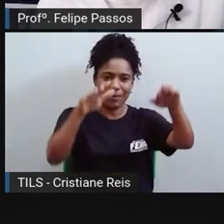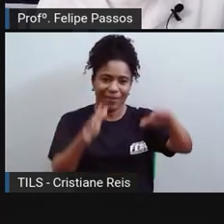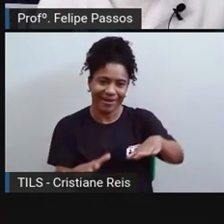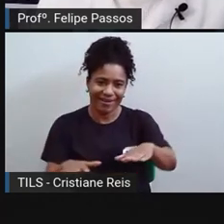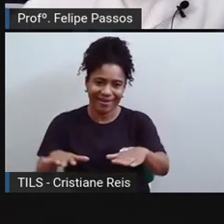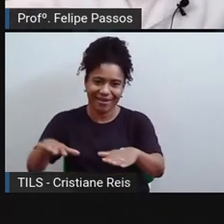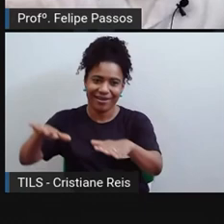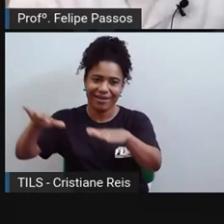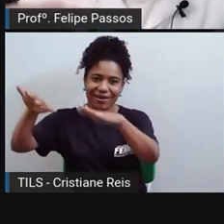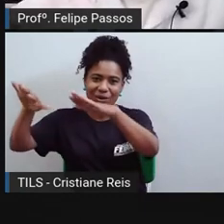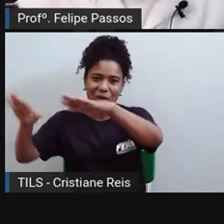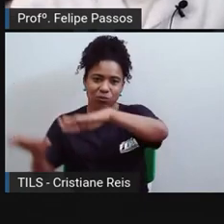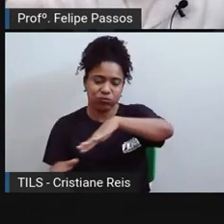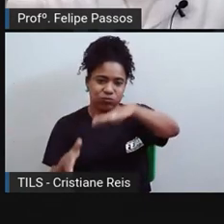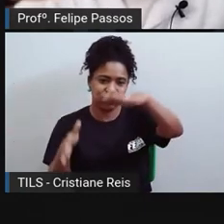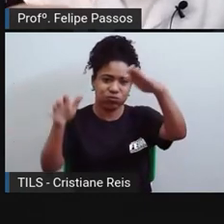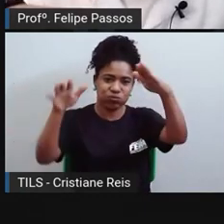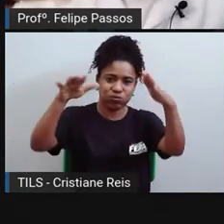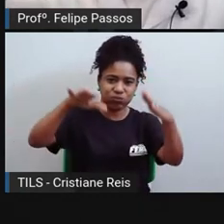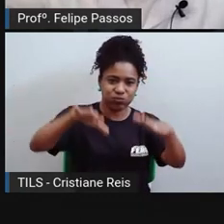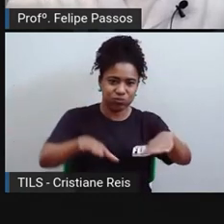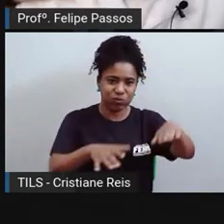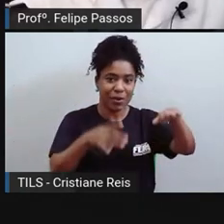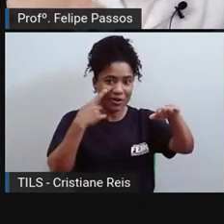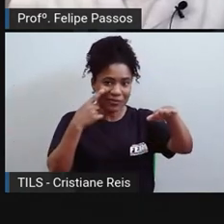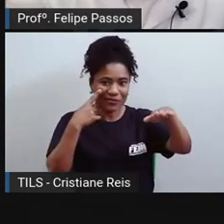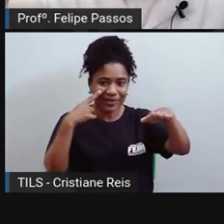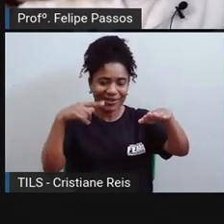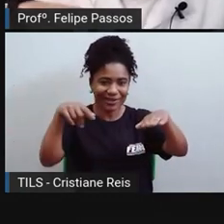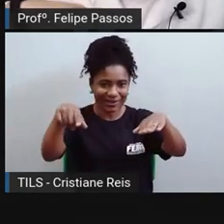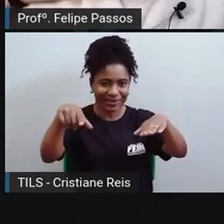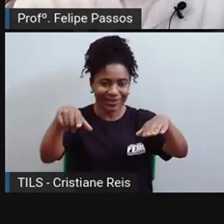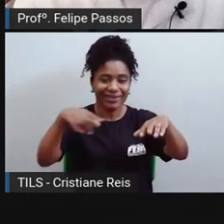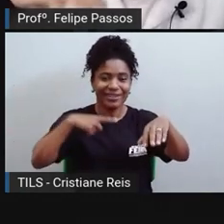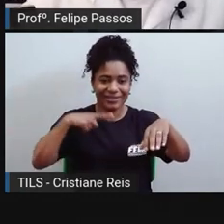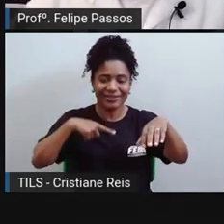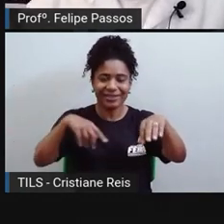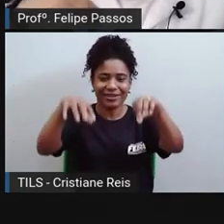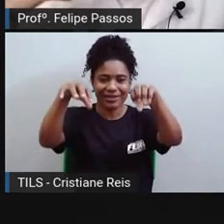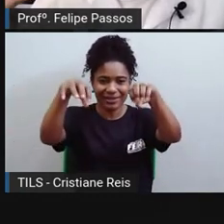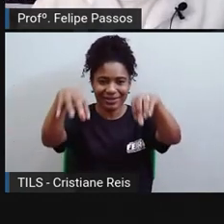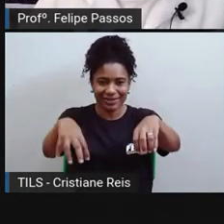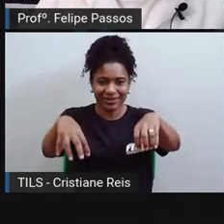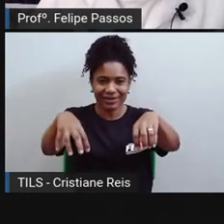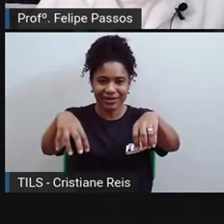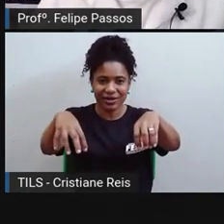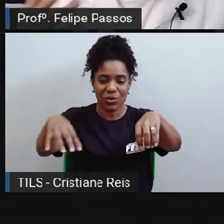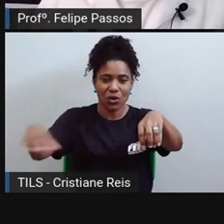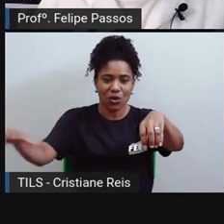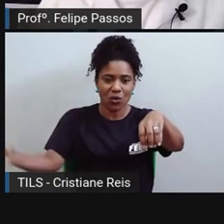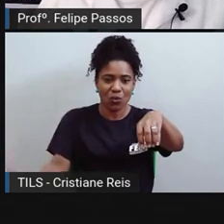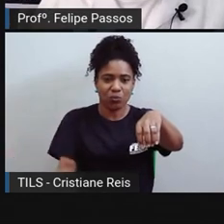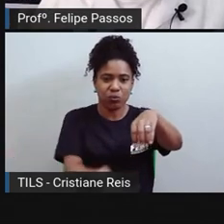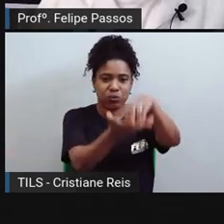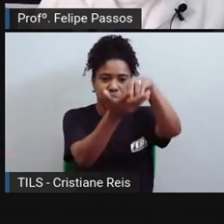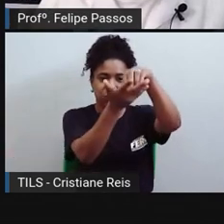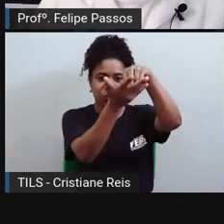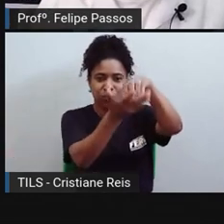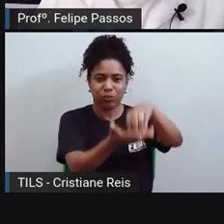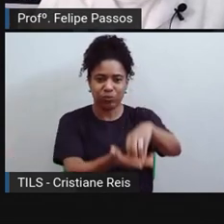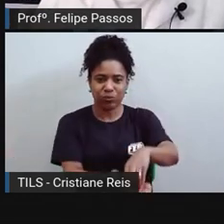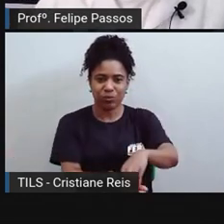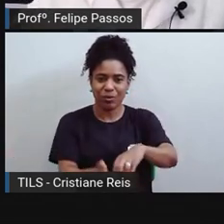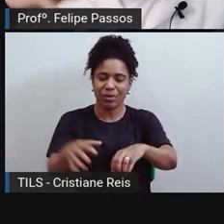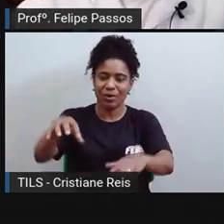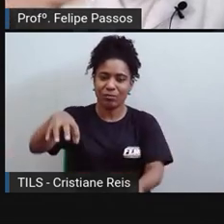plataformas que sobem e descem conforme as ondas vão batendo e é uma energia, é um movimento que não para nunca.